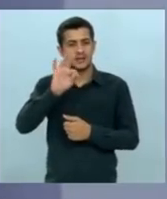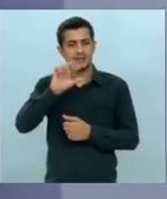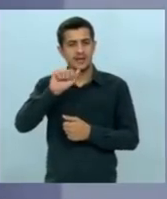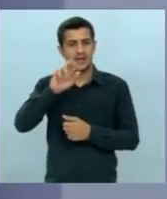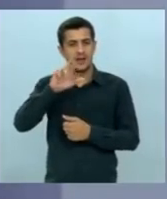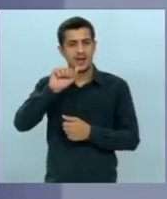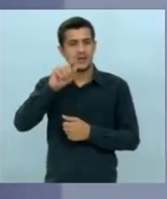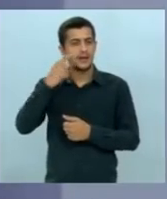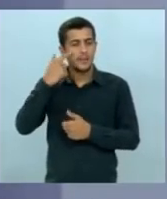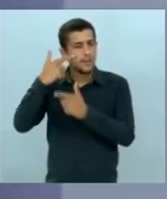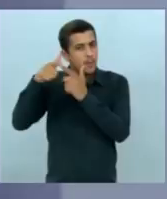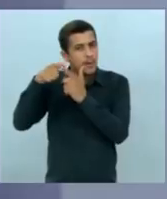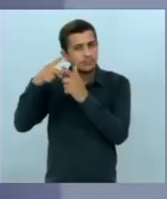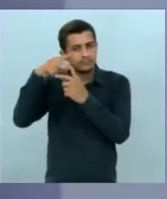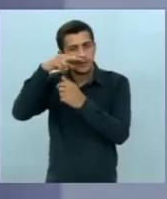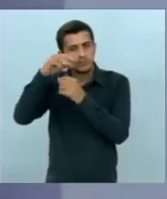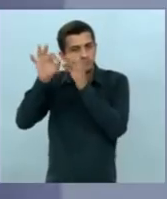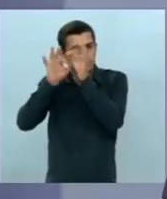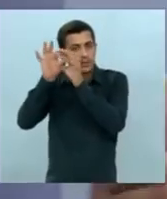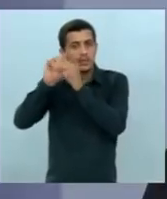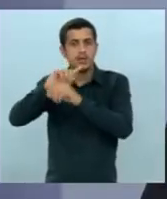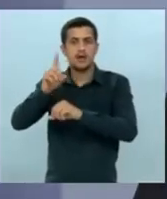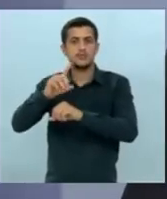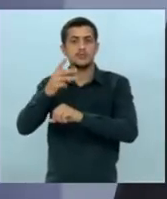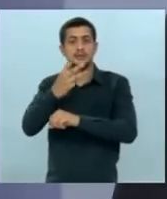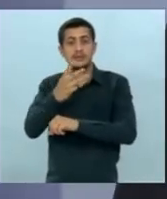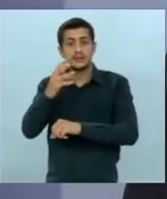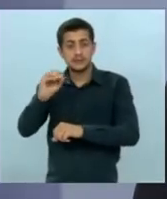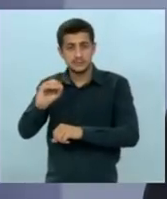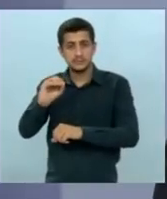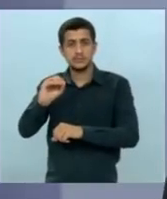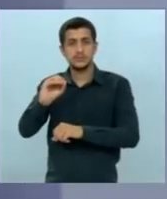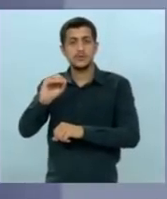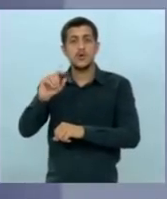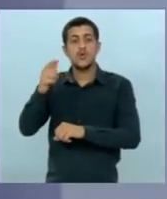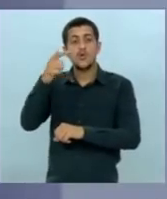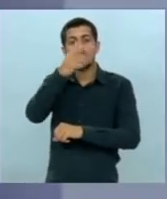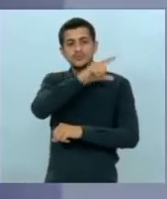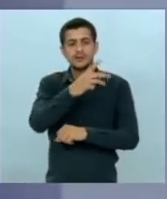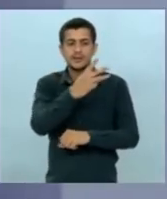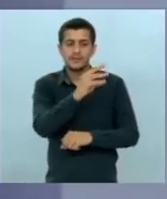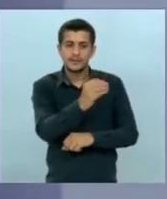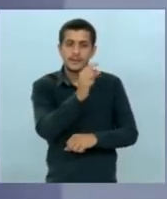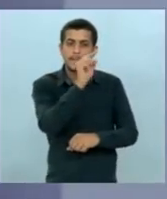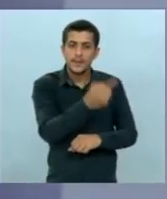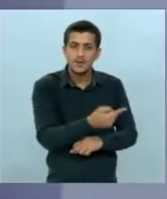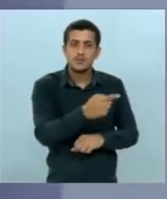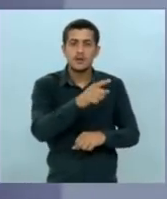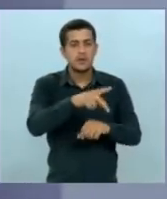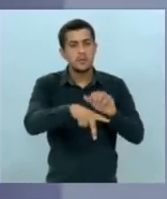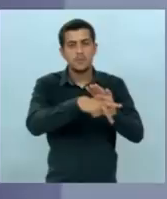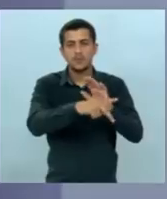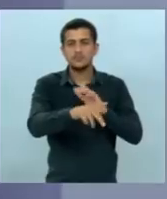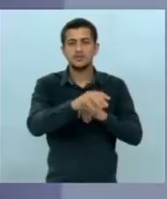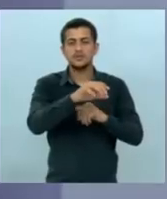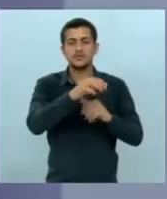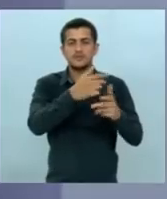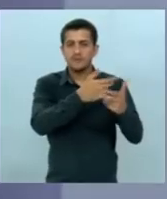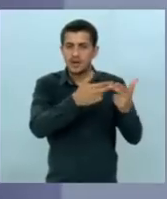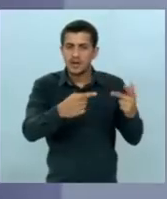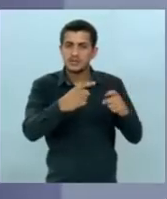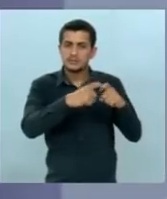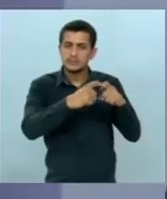mil cirurgias de catarata e as outras 30 mil candidatos são cirurgias ortopédicas ginecológicas